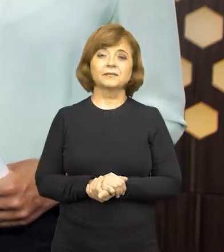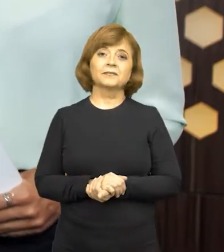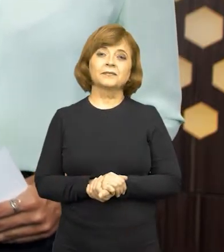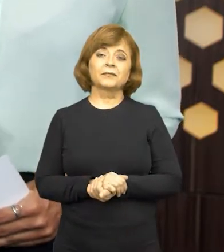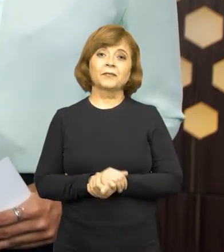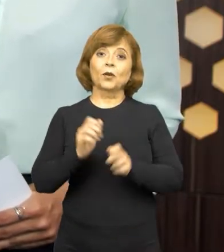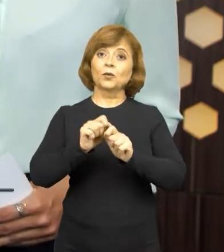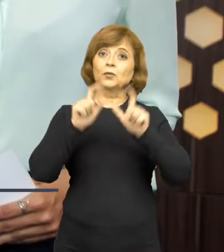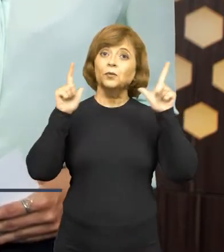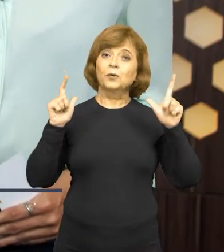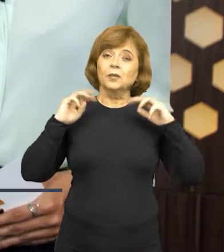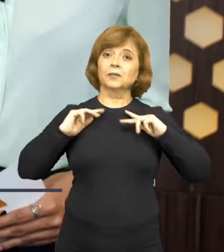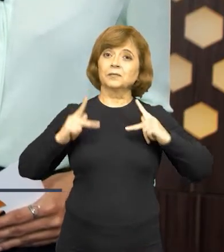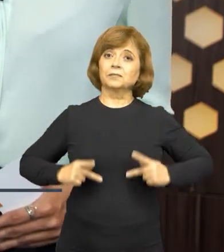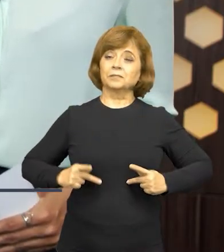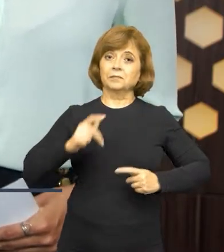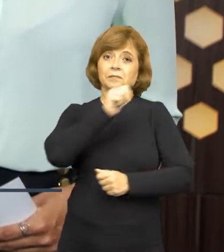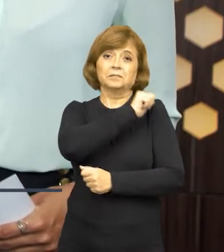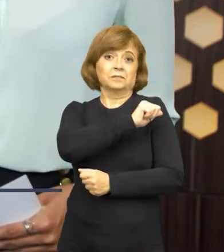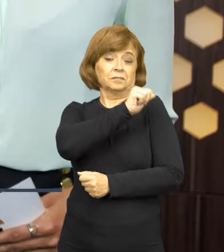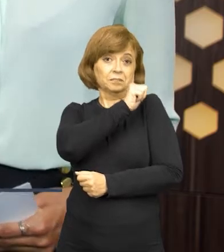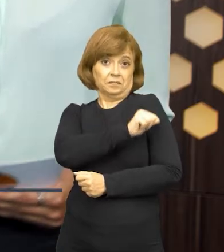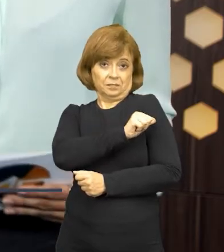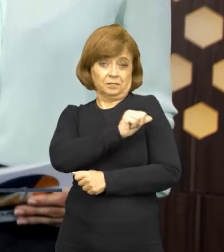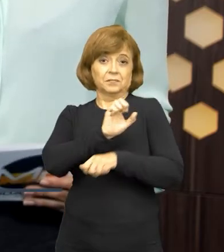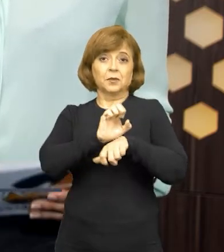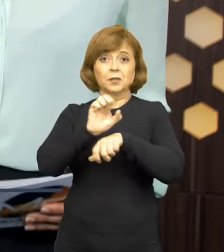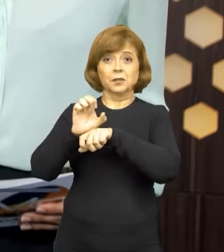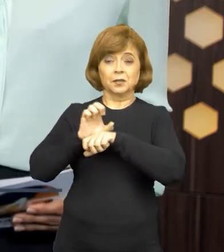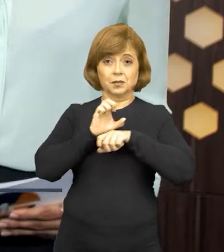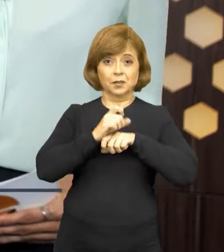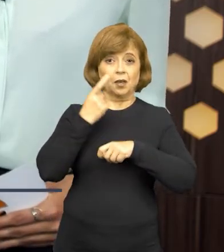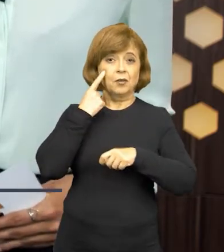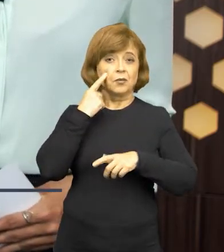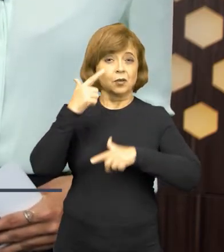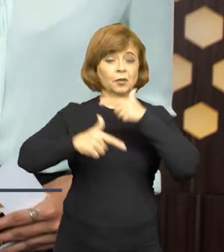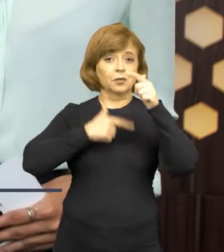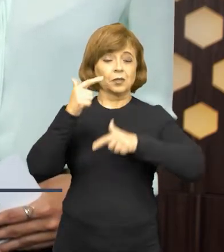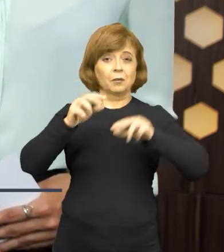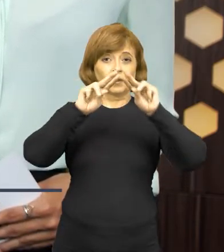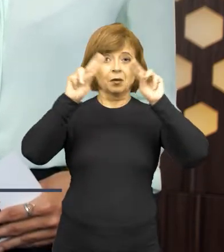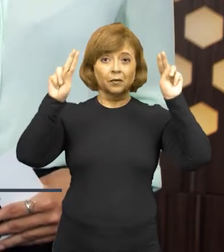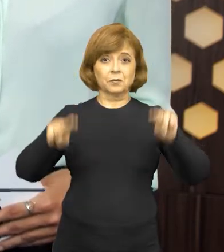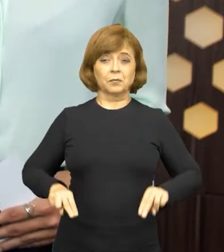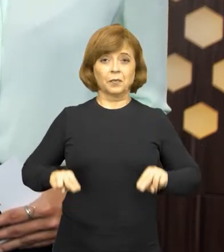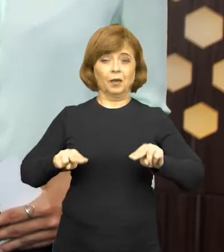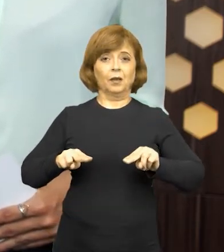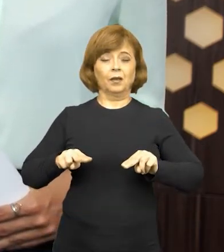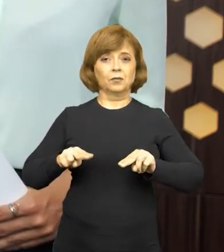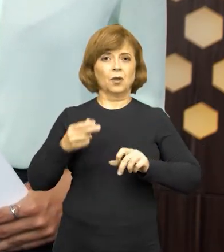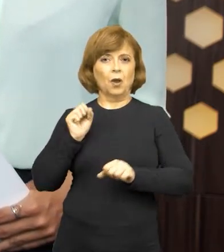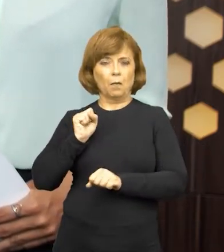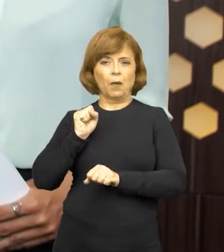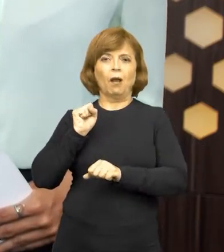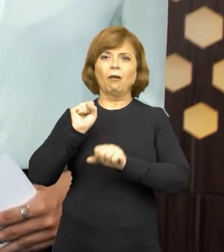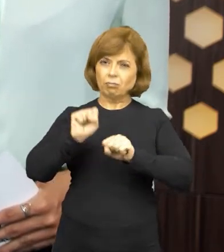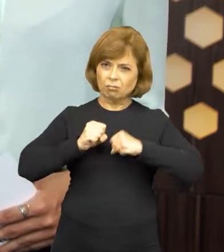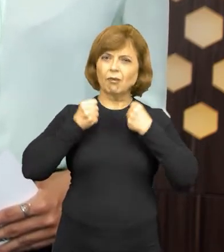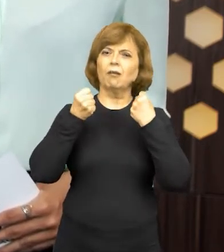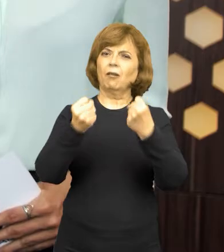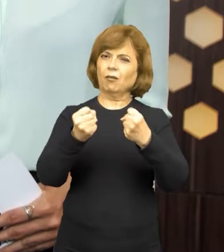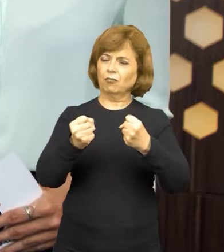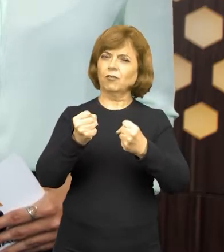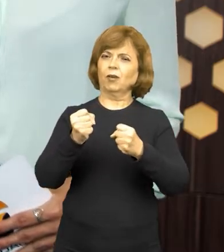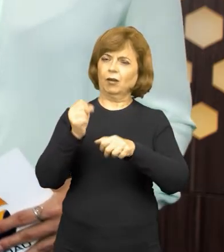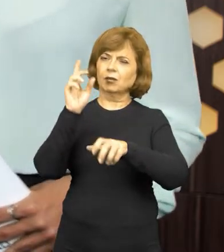No quadro MP RJ pelo Estado, confira o trabalho de membros do MP do Rio na defesa dos direitos dos cidadãos